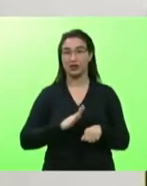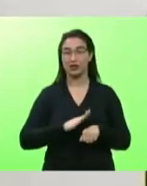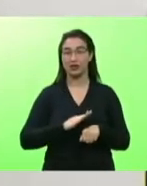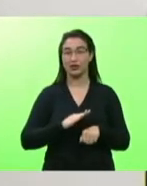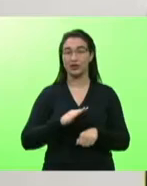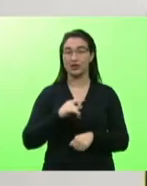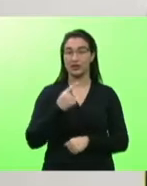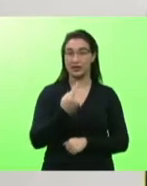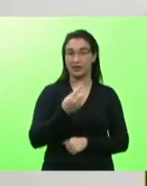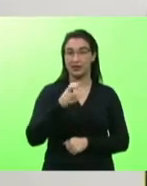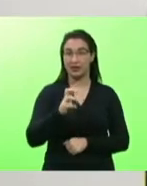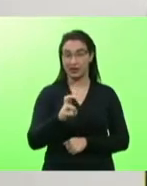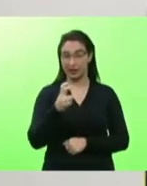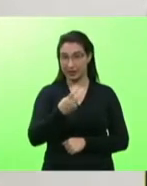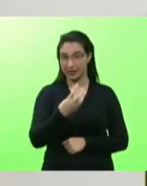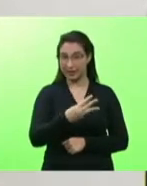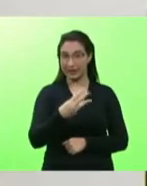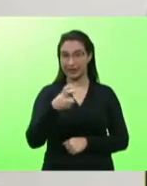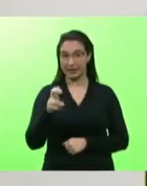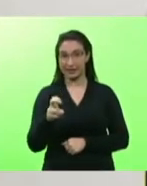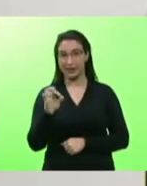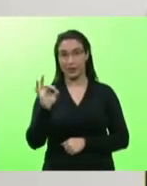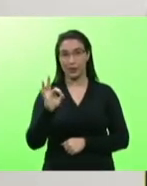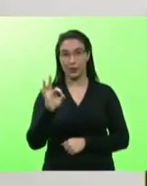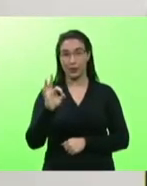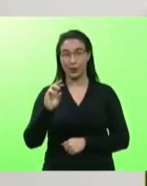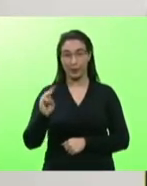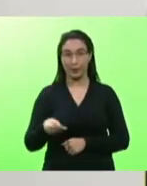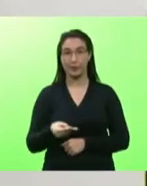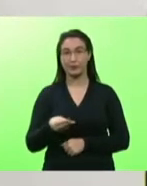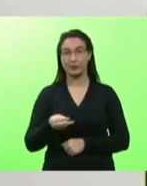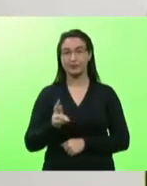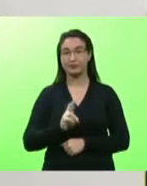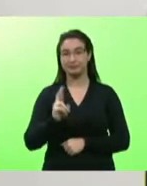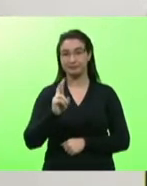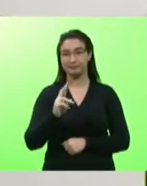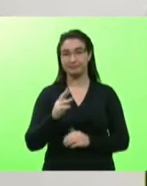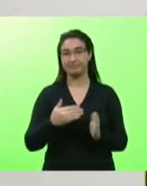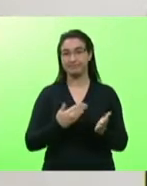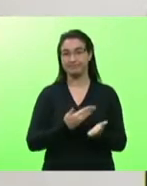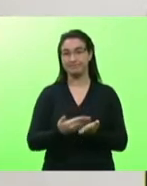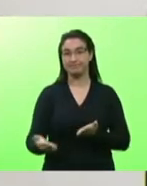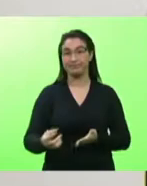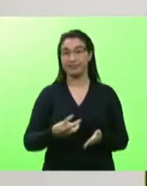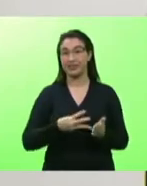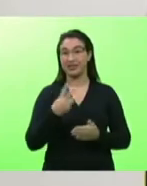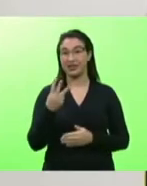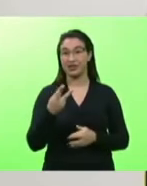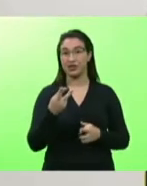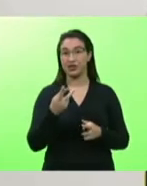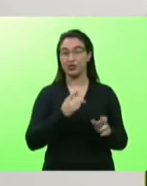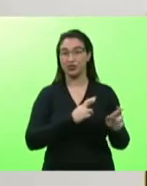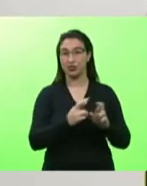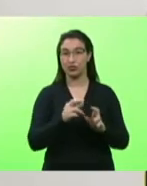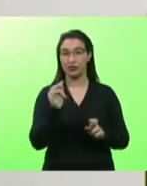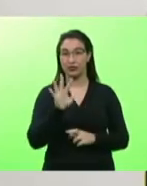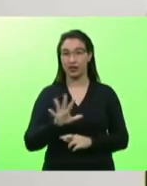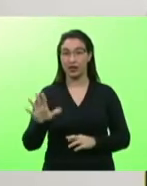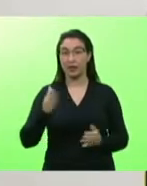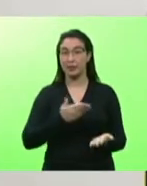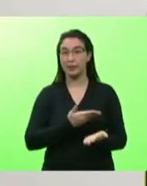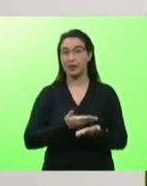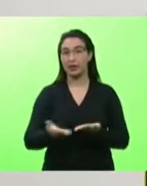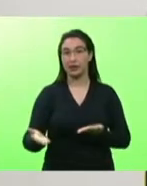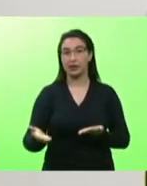milhões de reais. Três rodovias federais perderam volumosos recursos em Santa